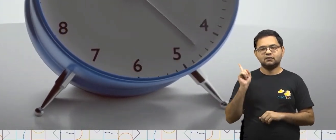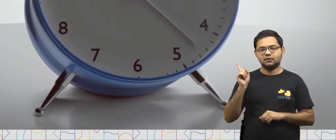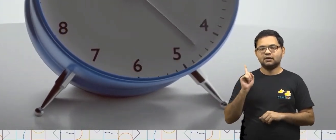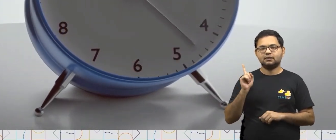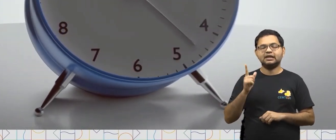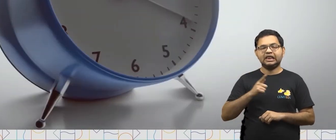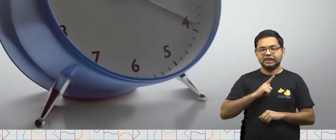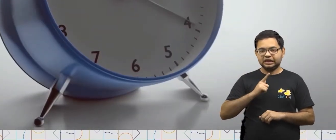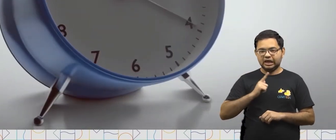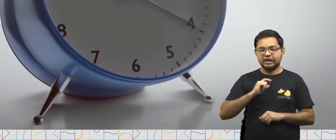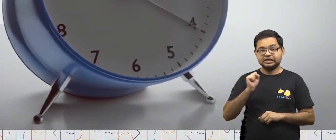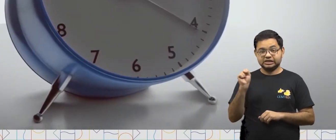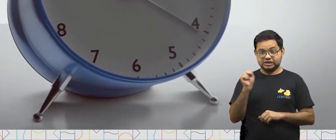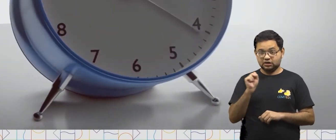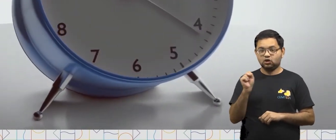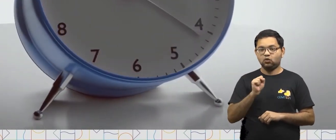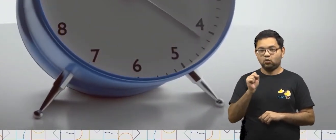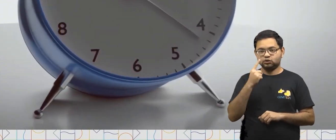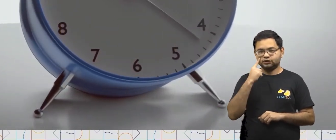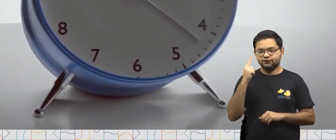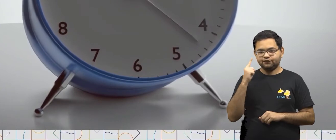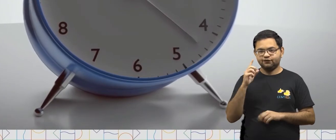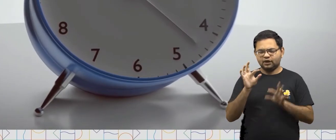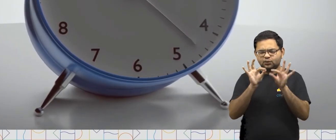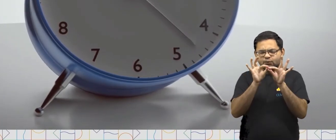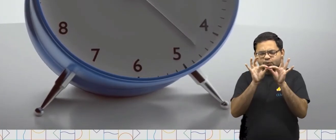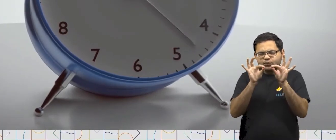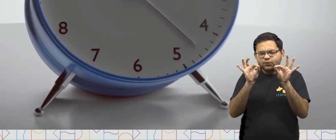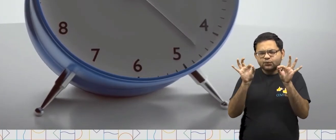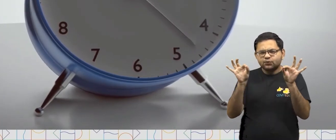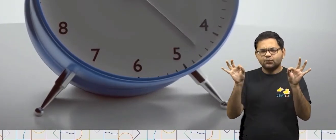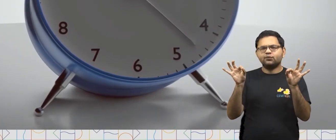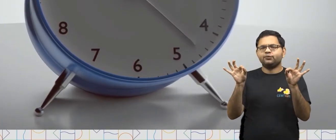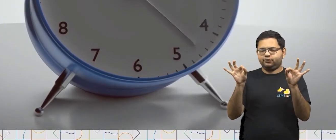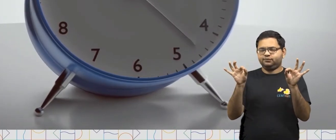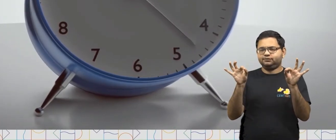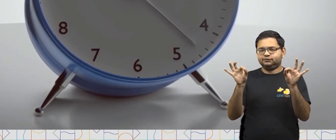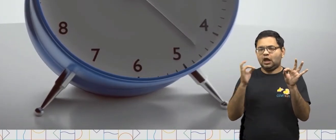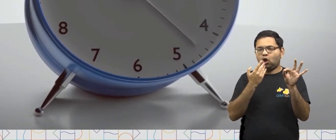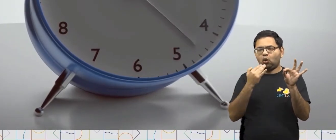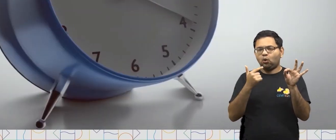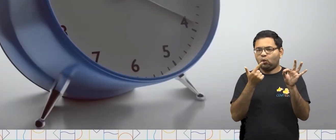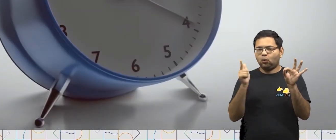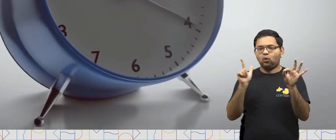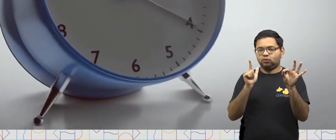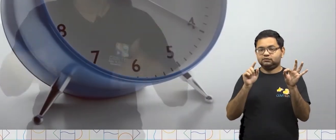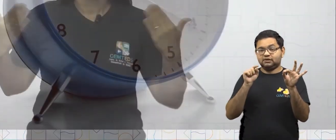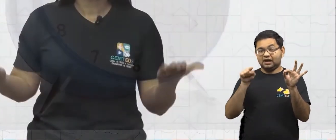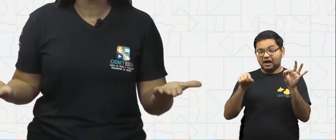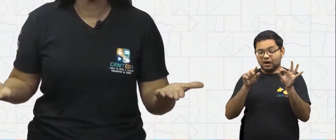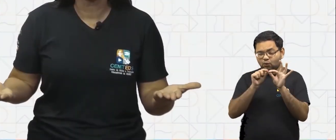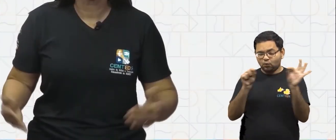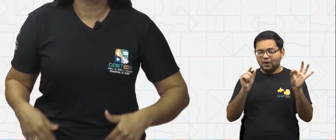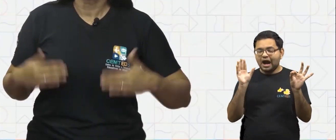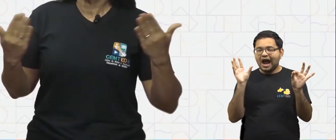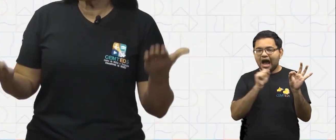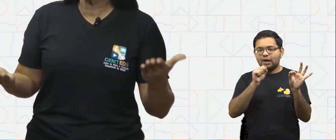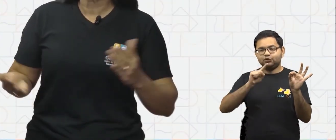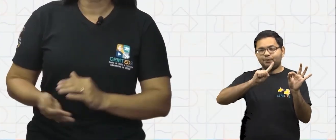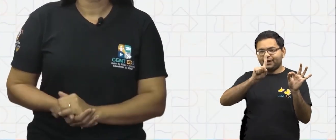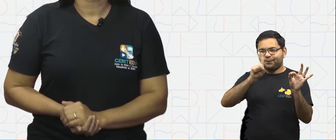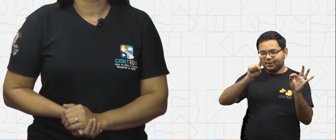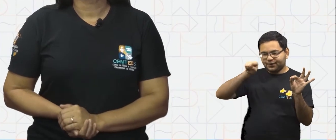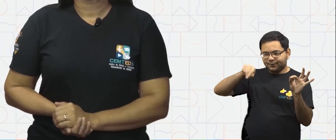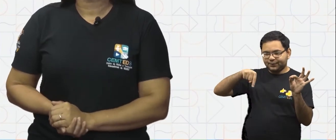segundos, que é esse ponteiro bem fininho, e ele passa muito rápido. Você já pensou